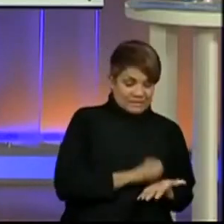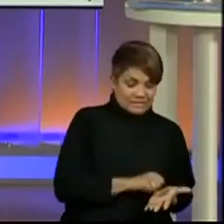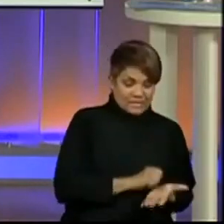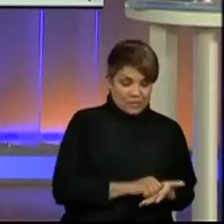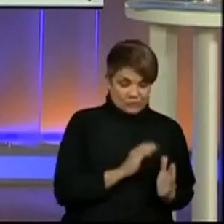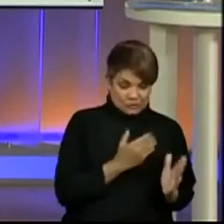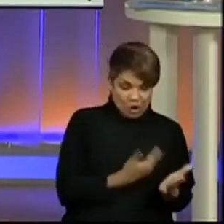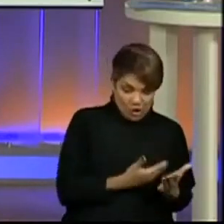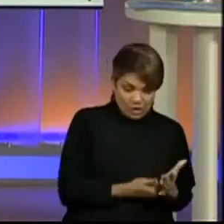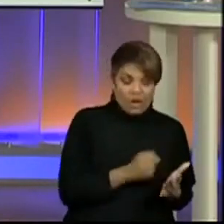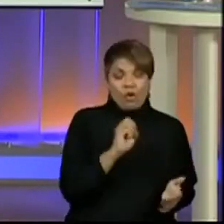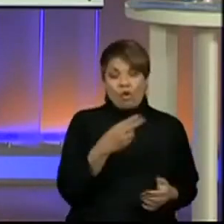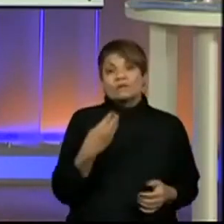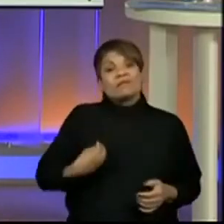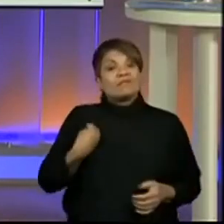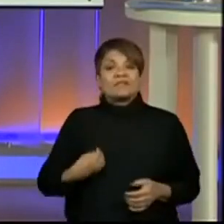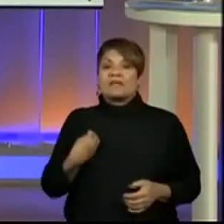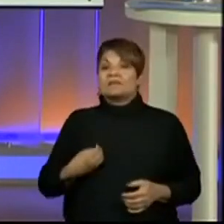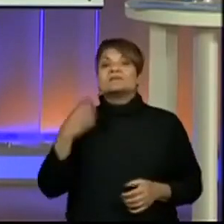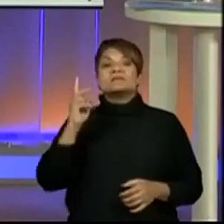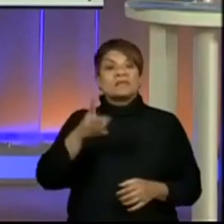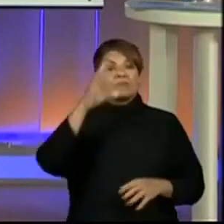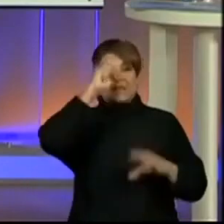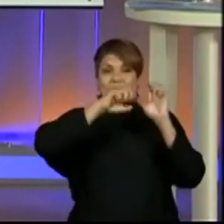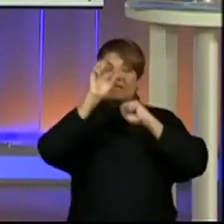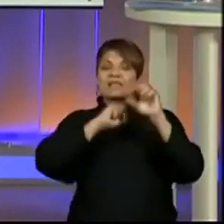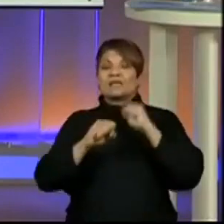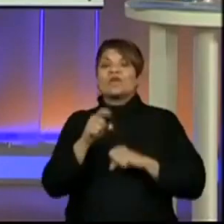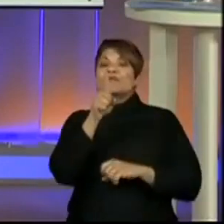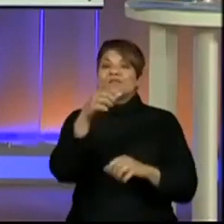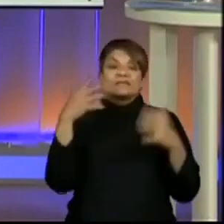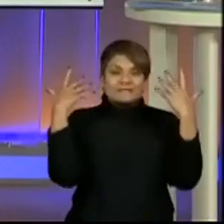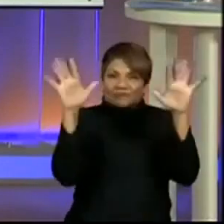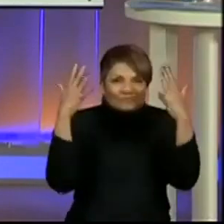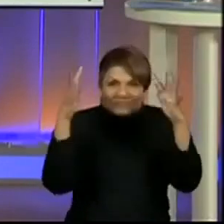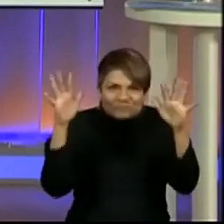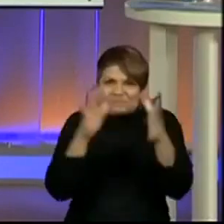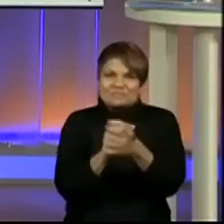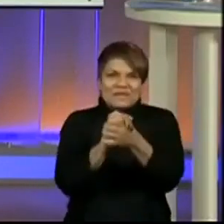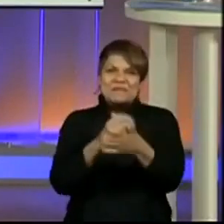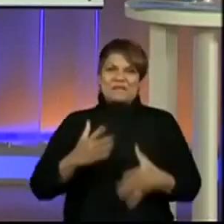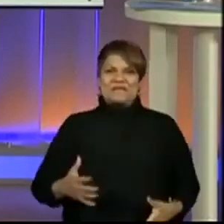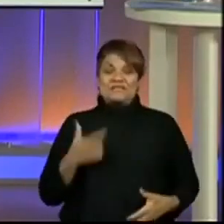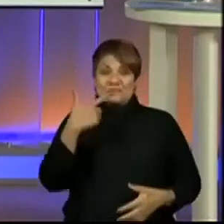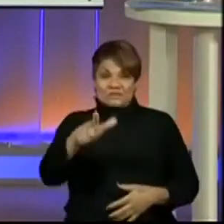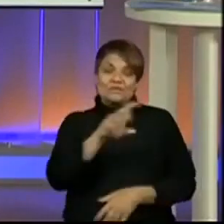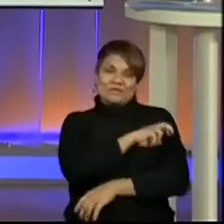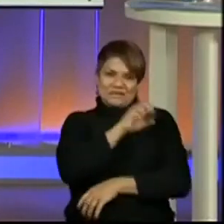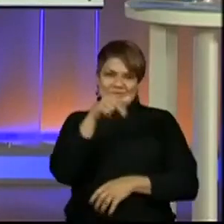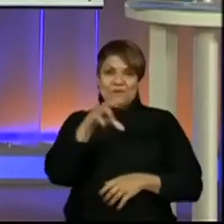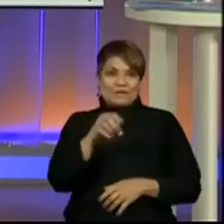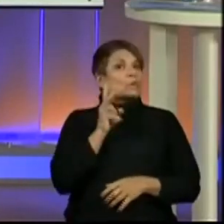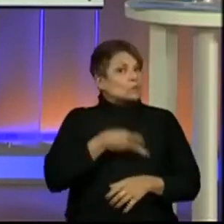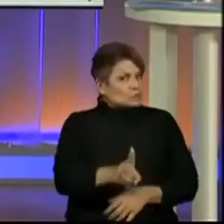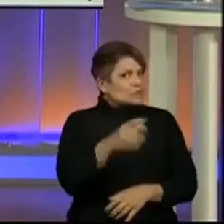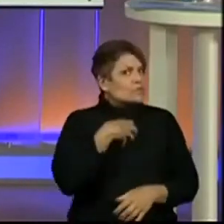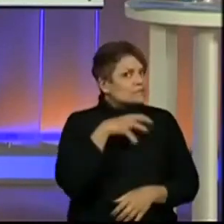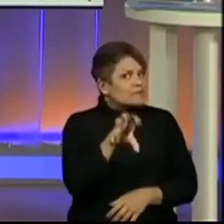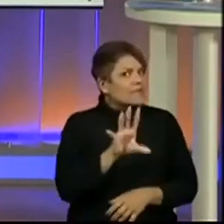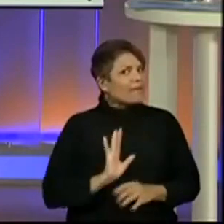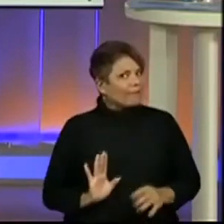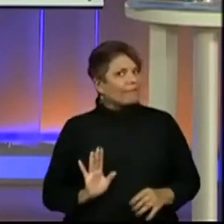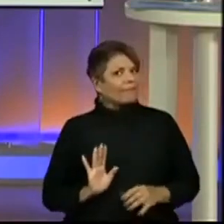direto, constante. E vocês estão de parabéns. Mais uma vez, quinto ano. Continuem assim, hein?